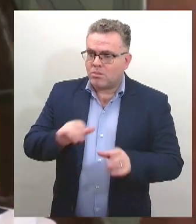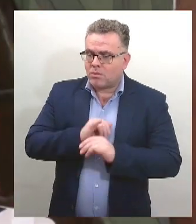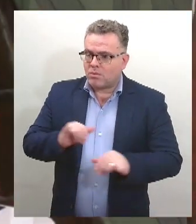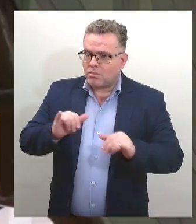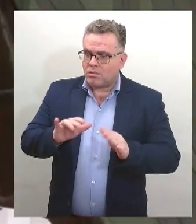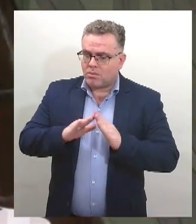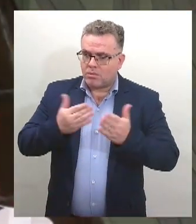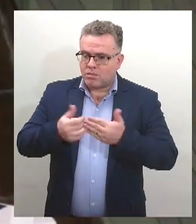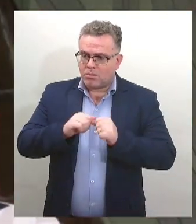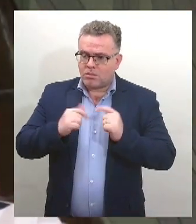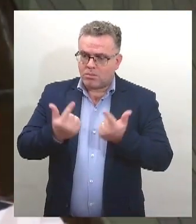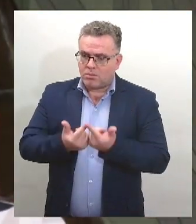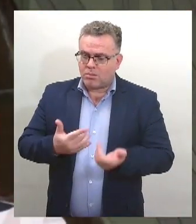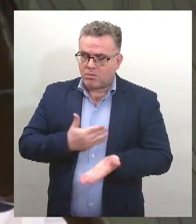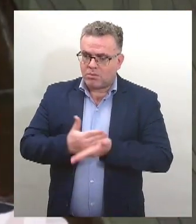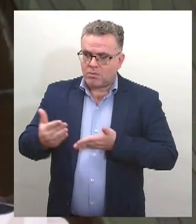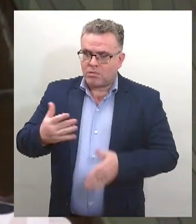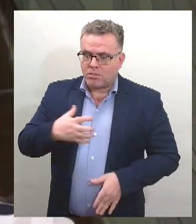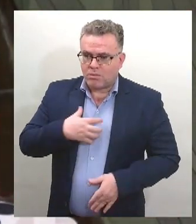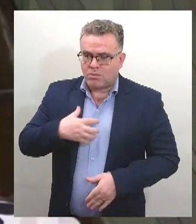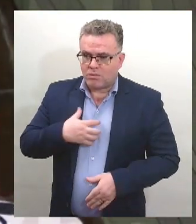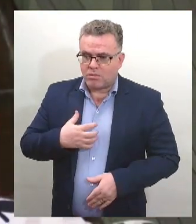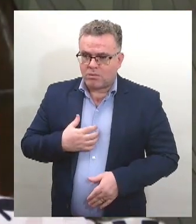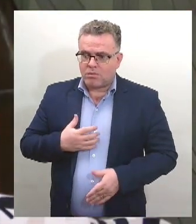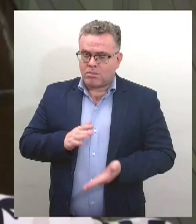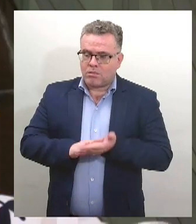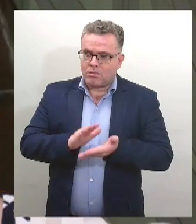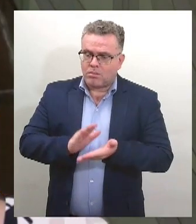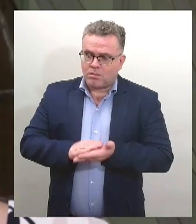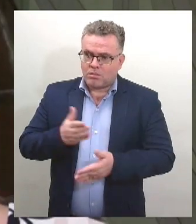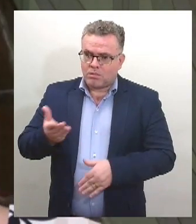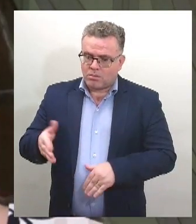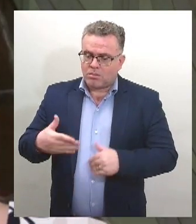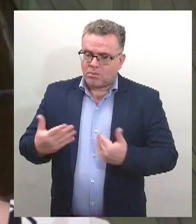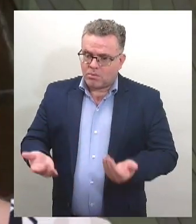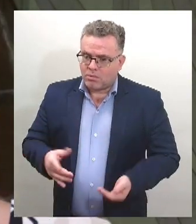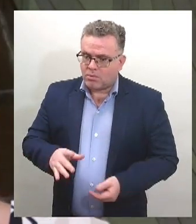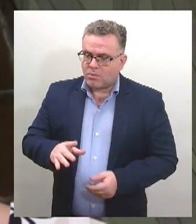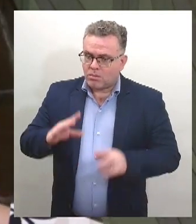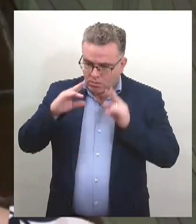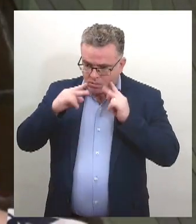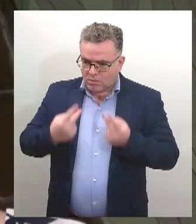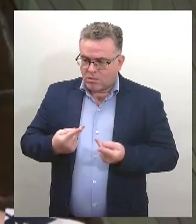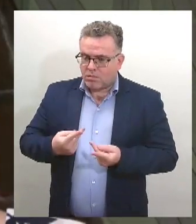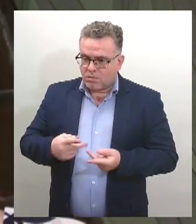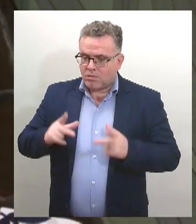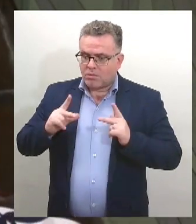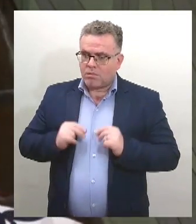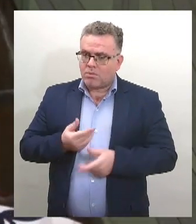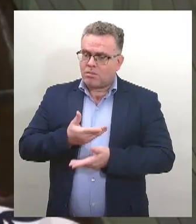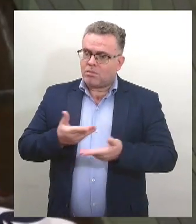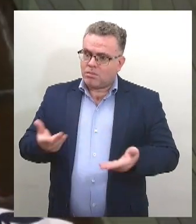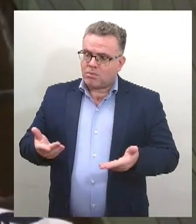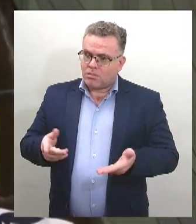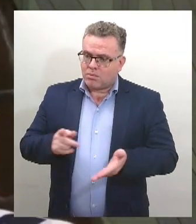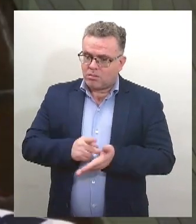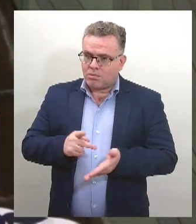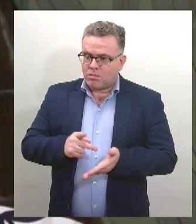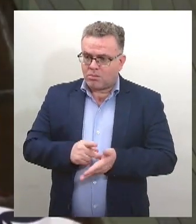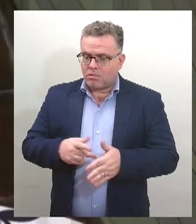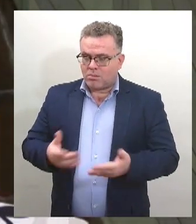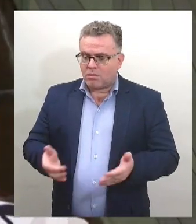tem palavra para elogiar, para reconhecer o mérito de vocês. Até porque também eu sou